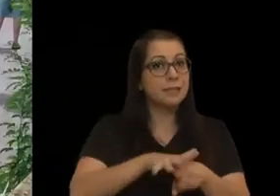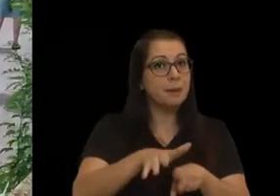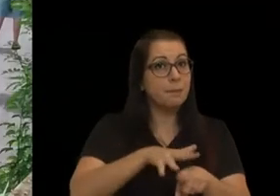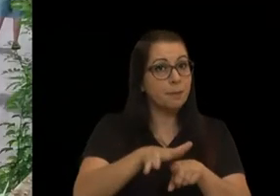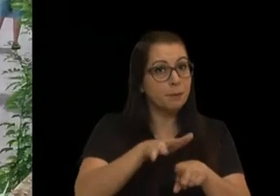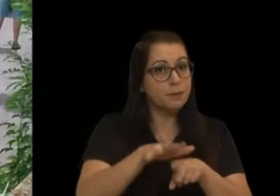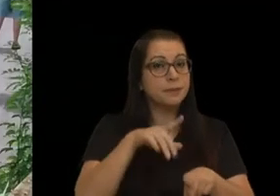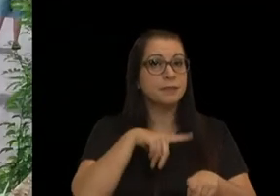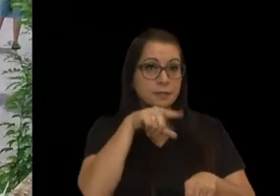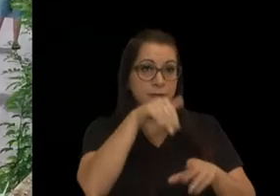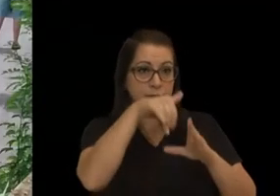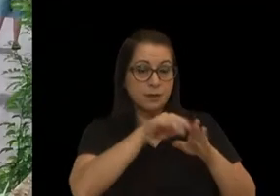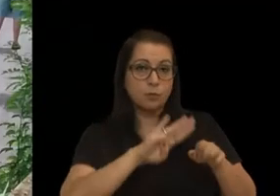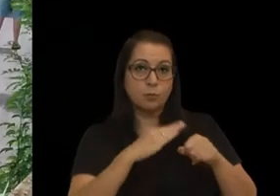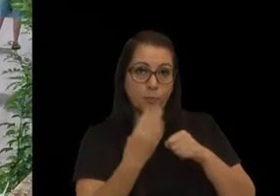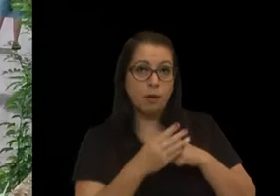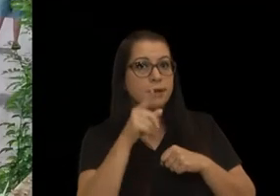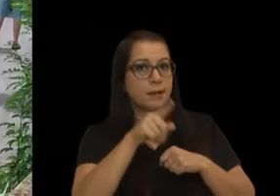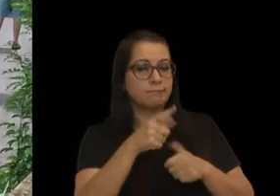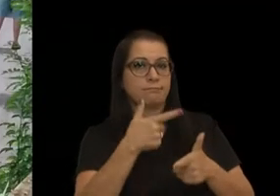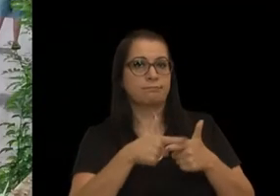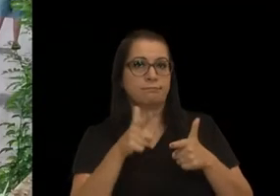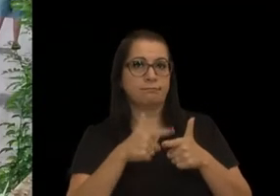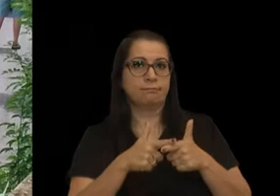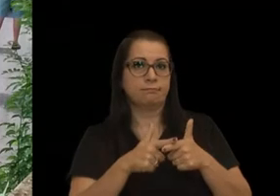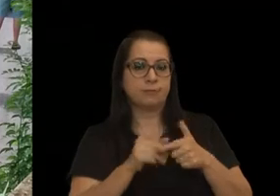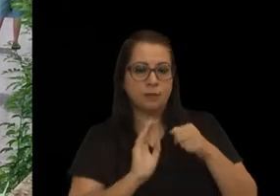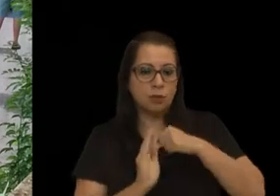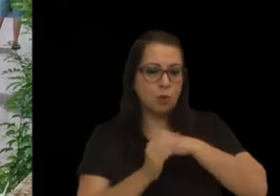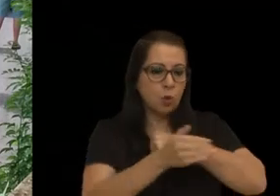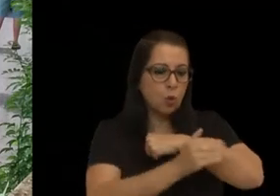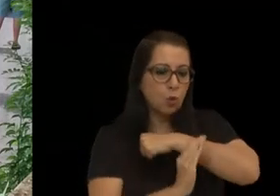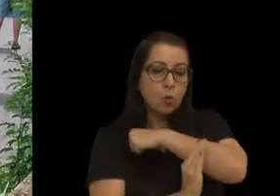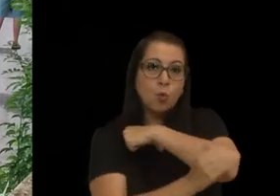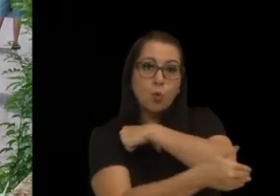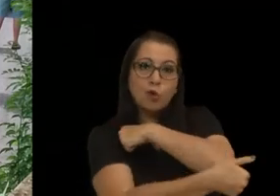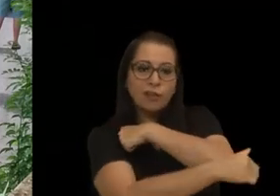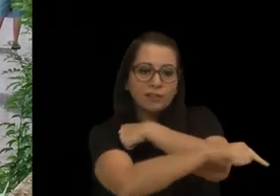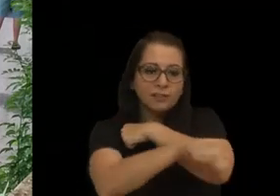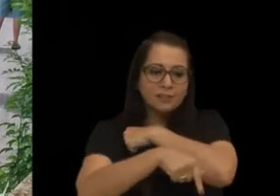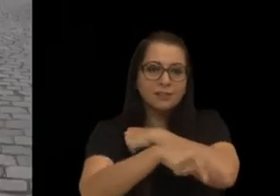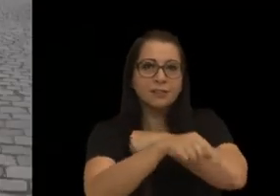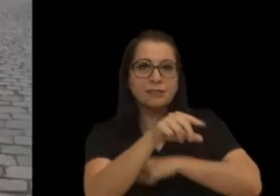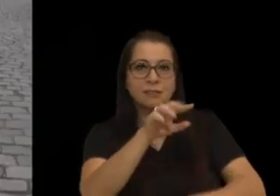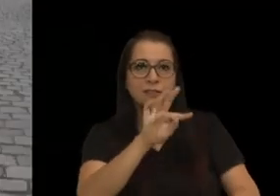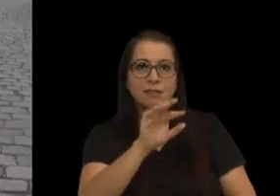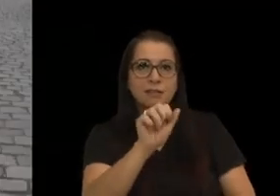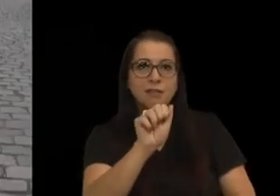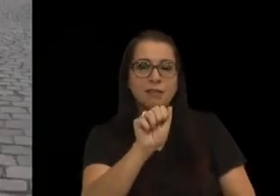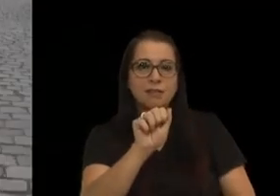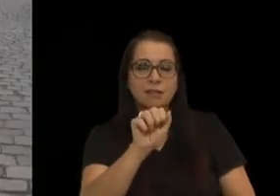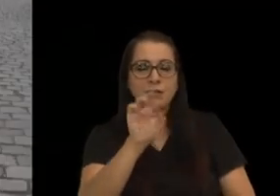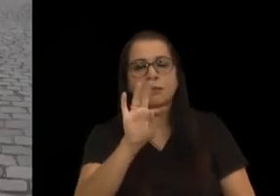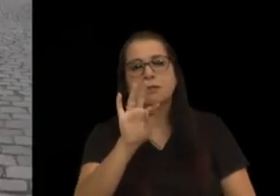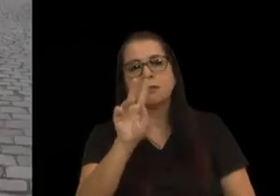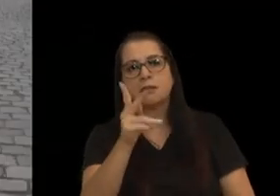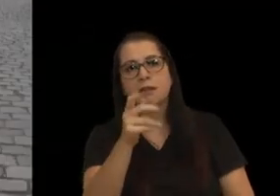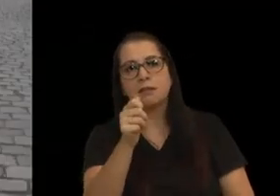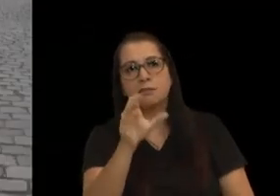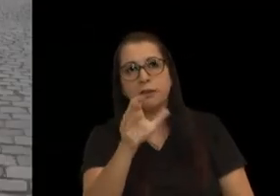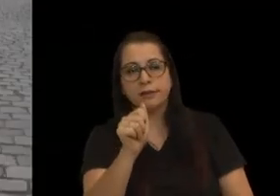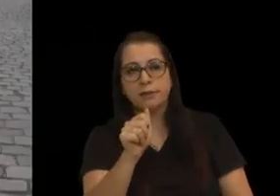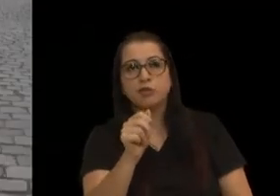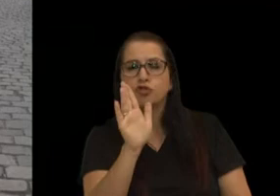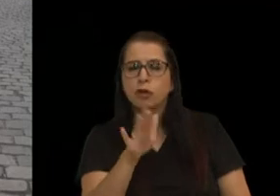que tem dentro do bairro é esse problema da curva do Tchaca, que já ouvia isso há muitos anos, já morreu gente